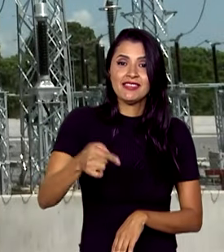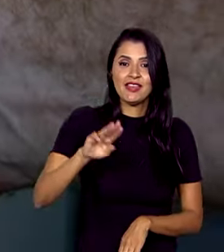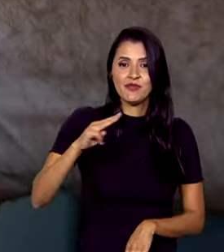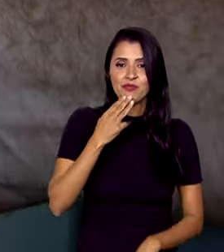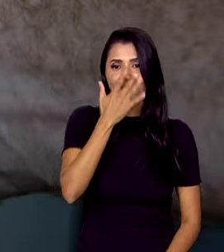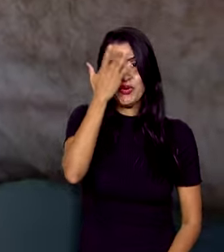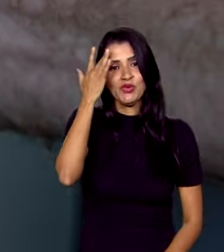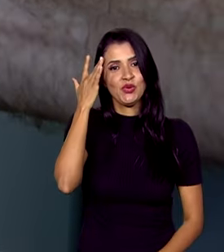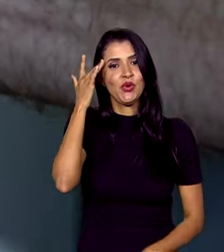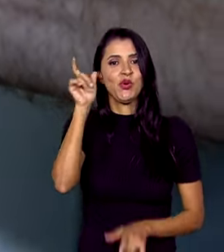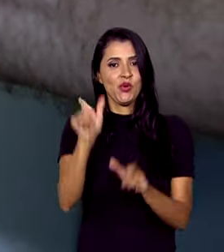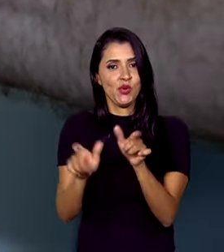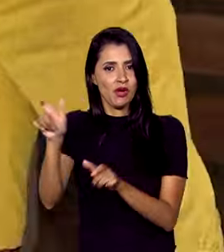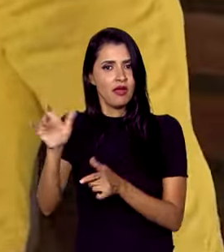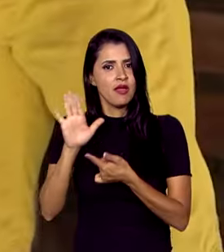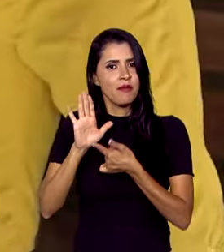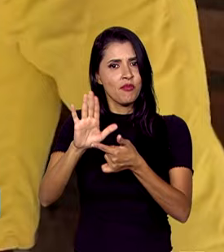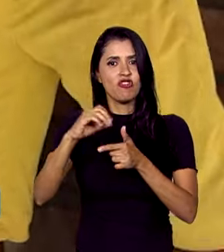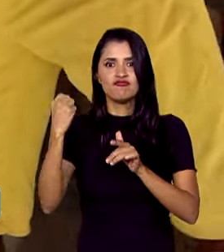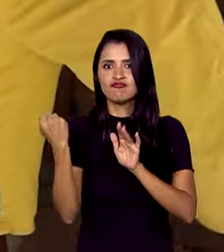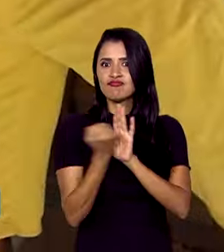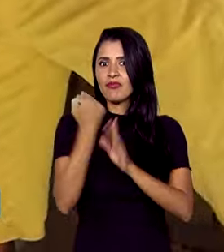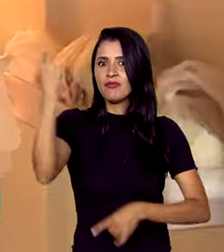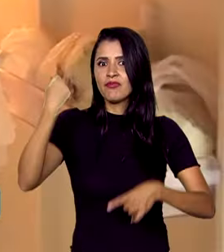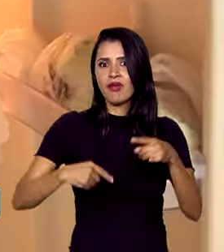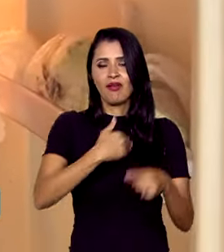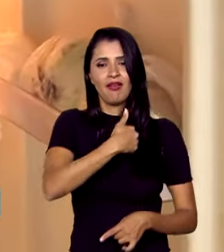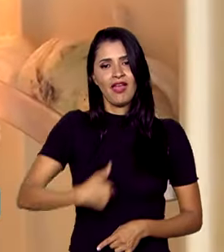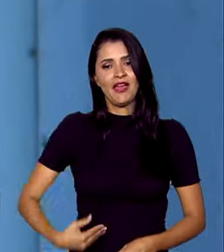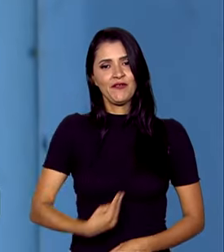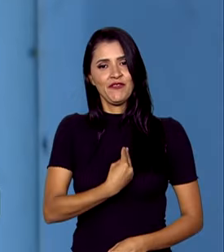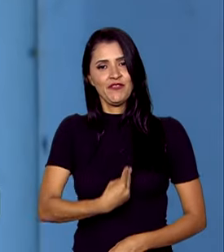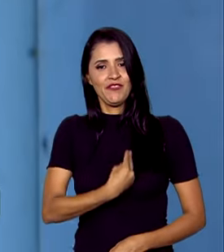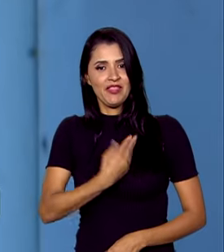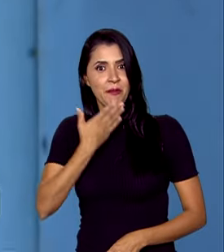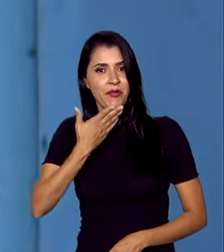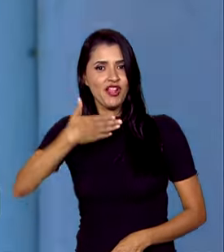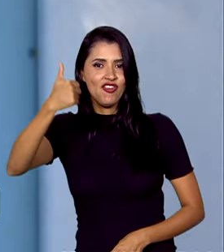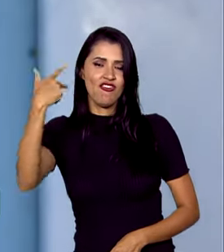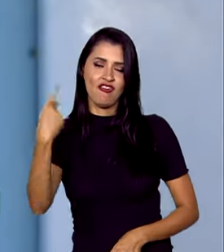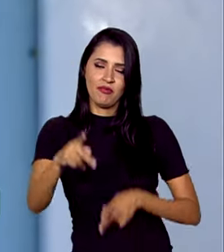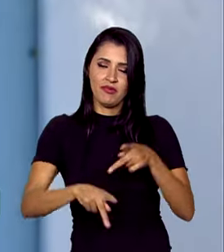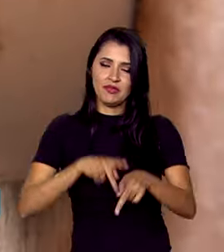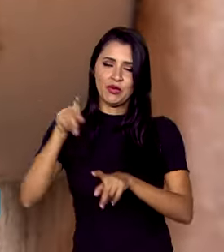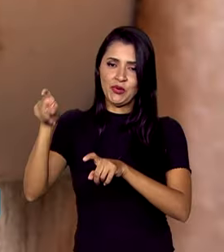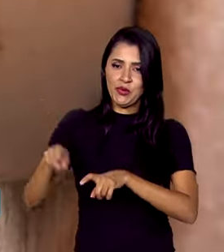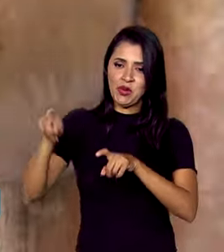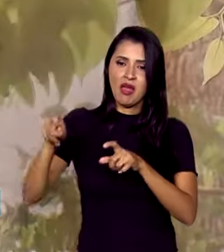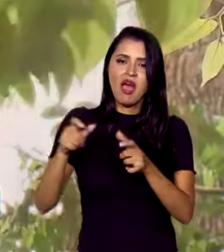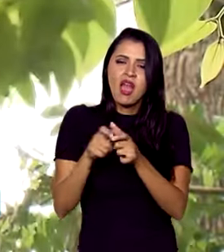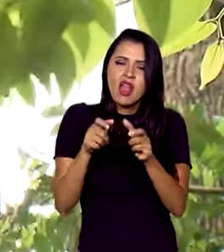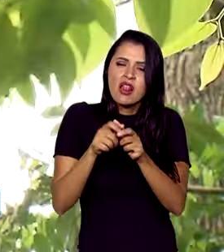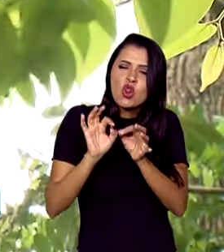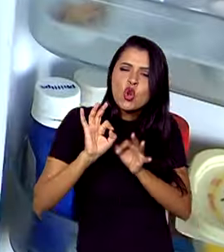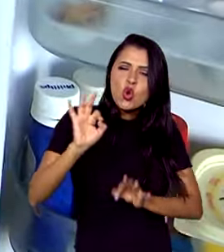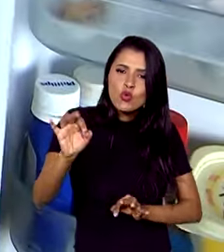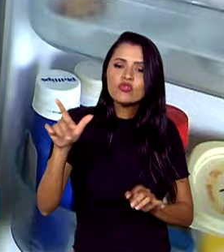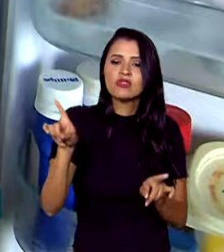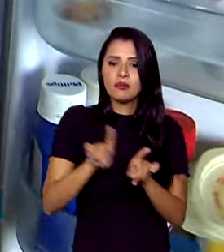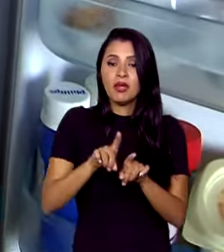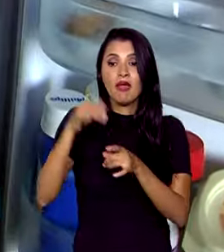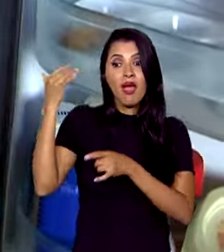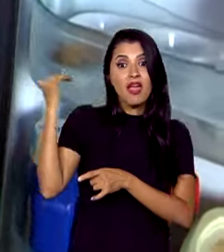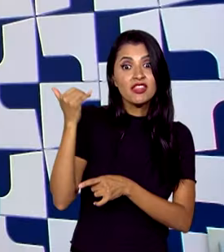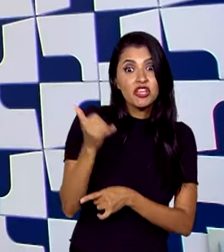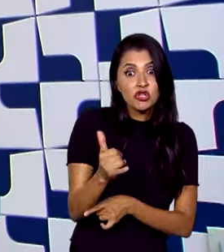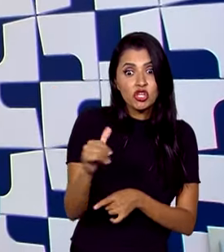pessoas, o que demonstra o impacto da política pública na vida da população rural e nas áreas remotas. A chegada da energia